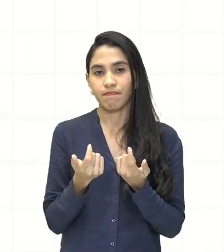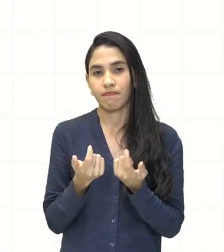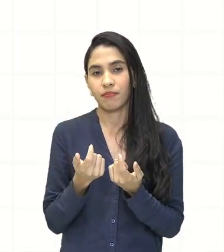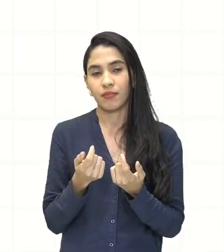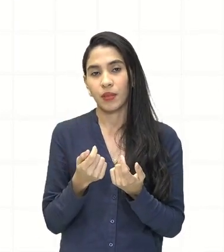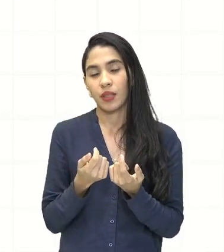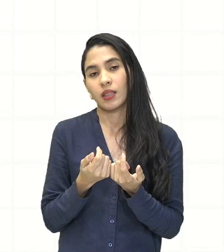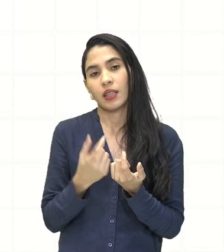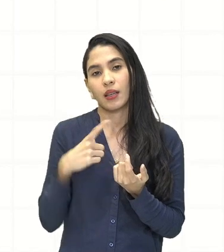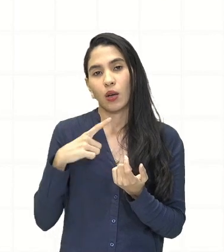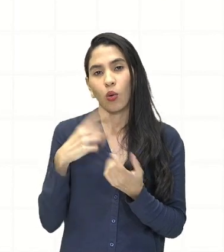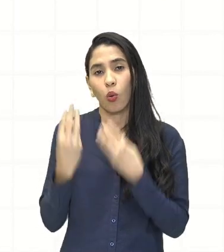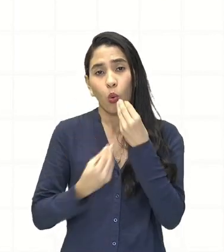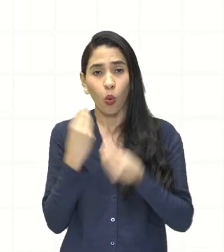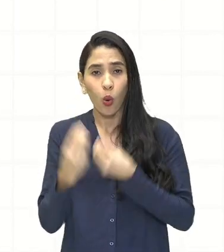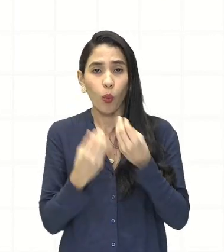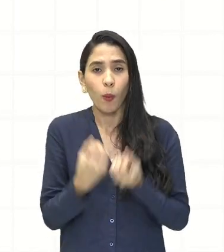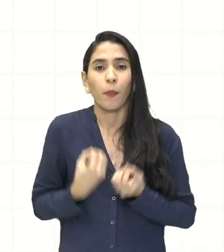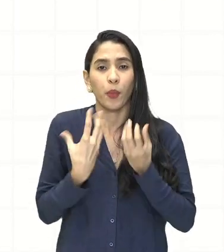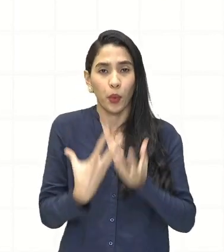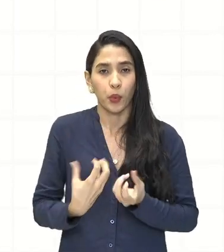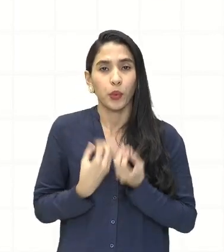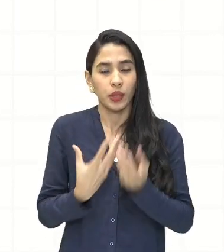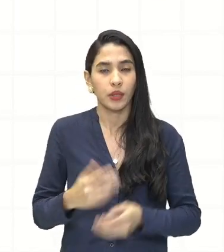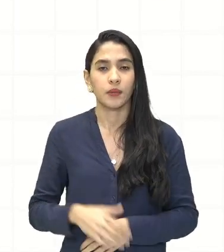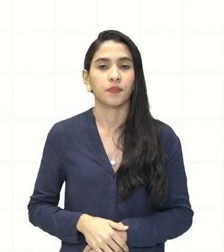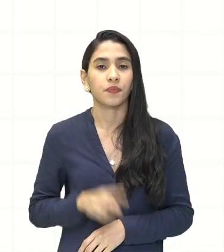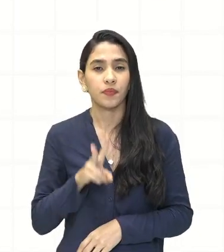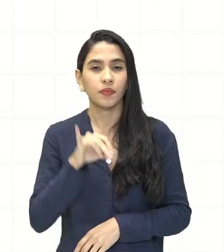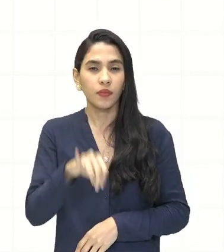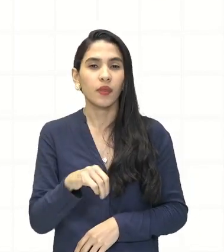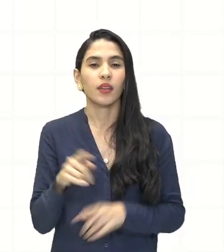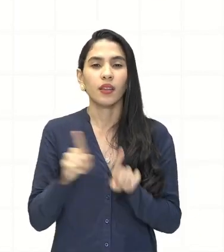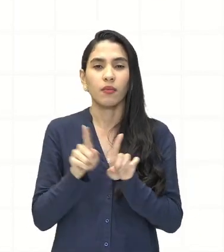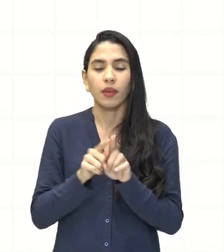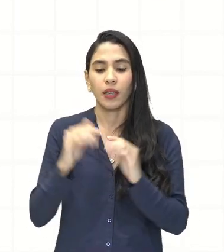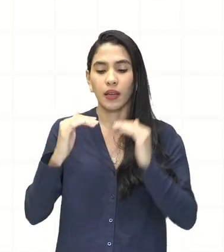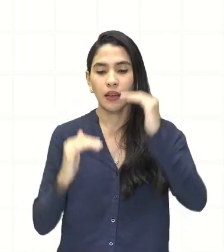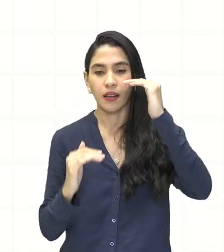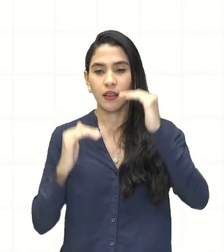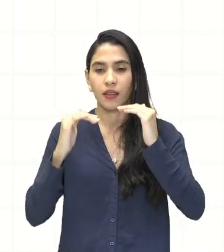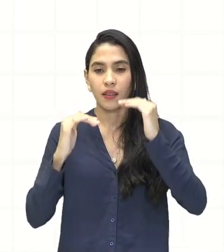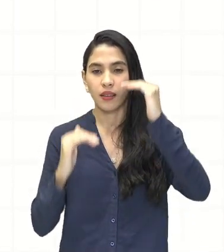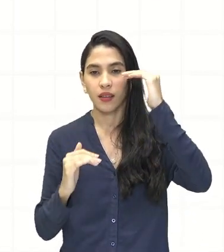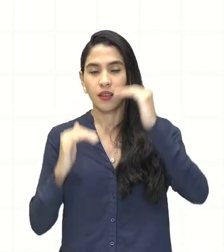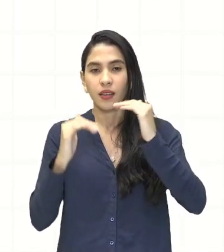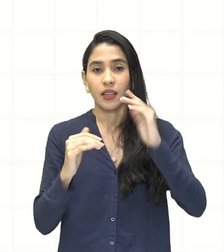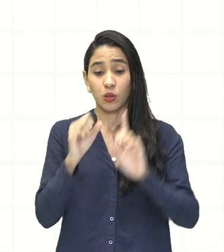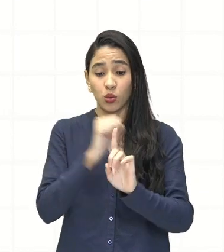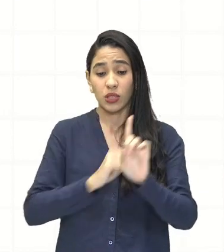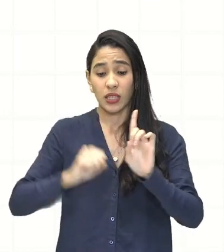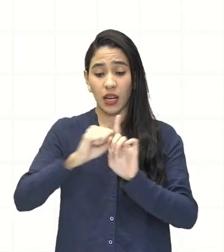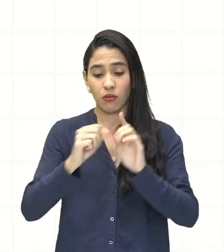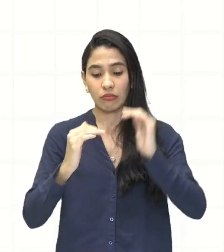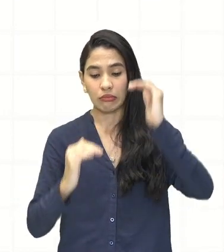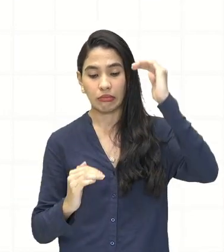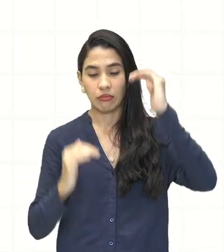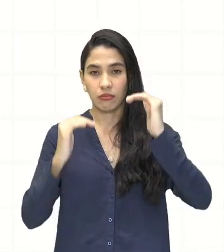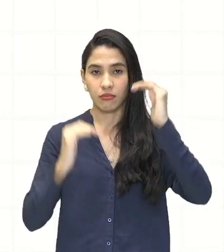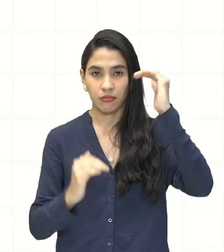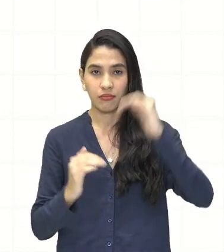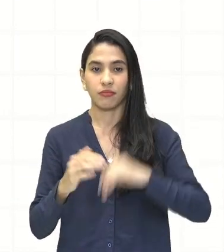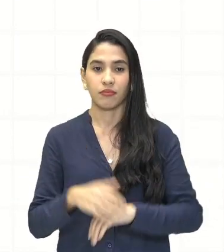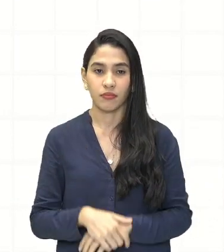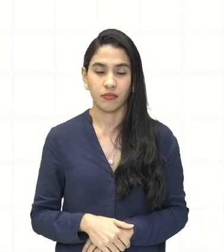E isso vai gerar ali, no caso, uma certa desigualdade social que nós vamos observar daqui a pouco.